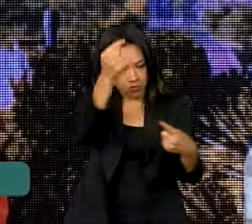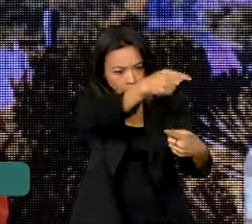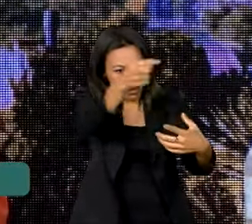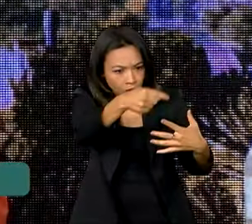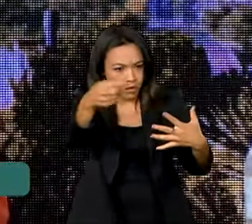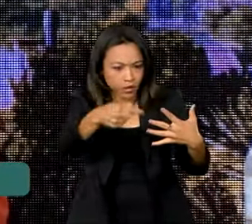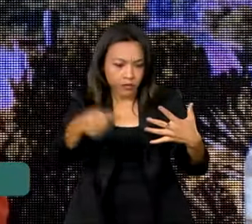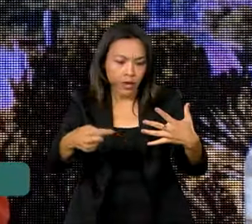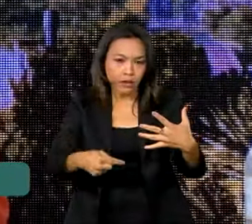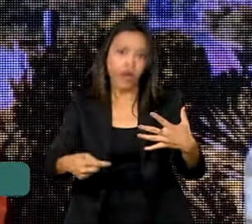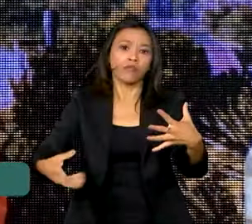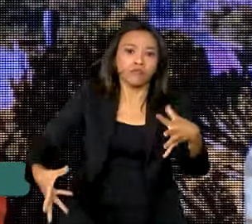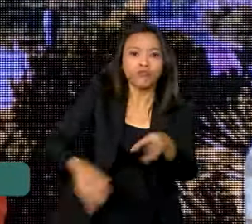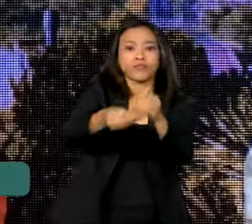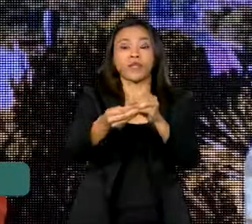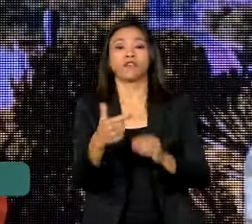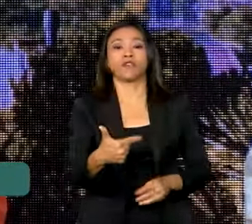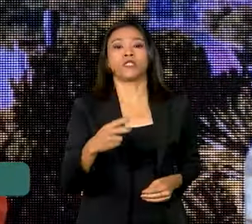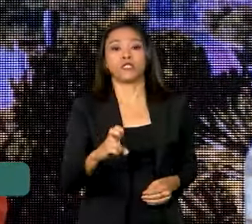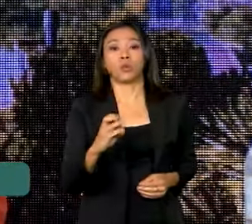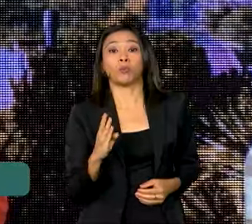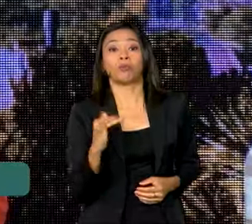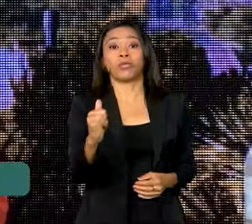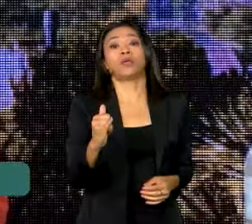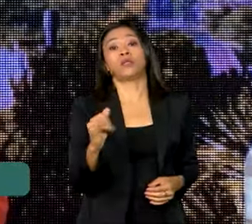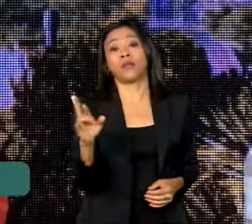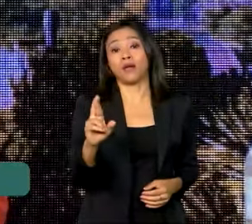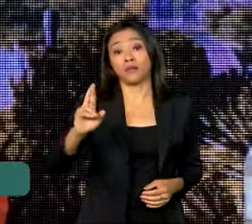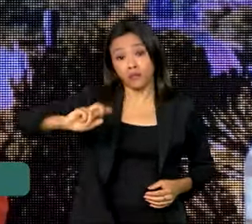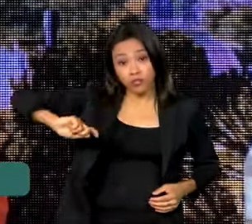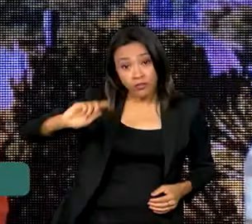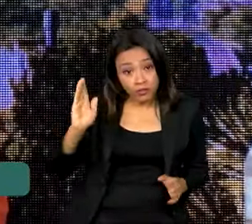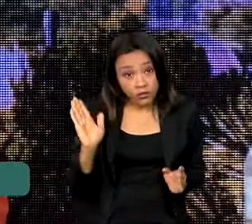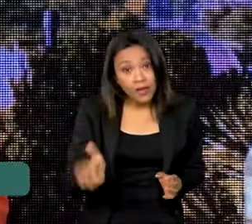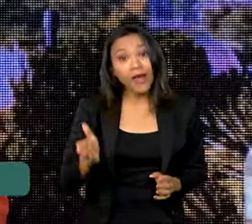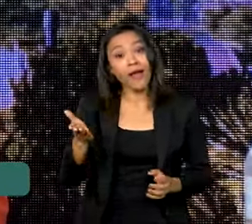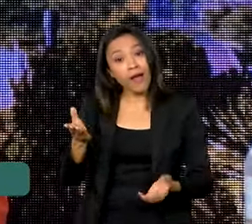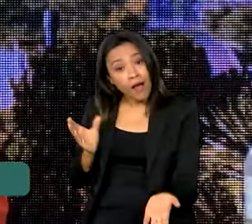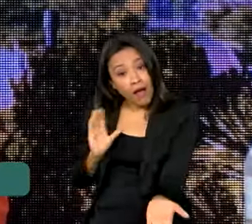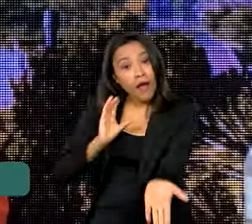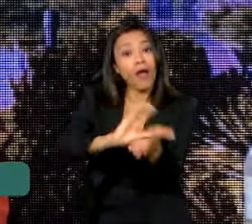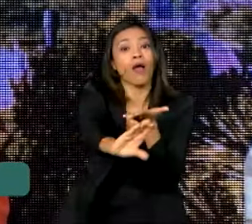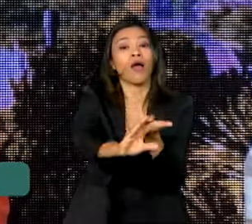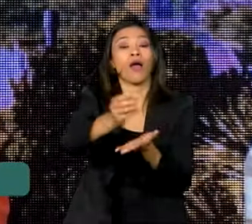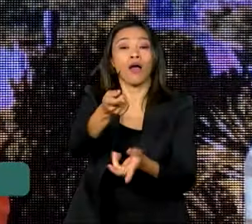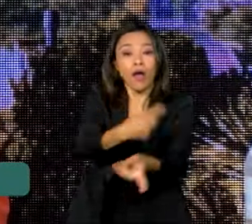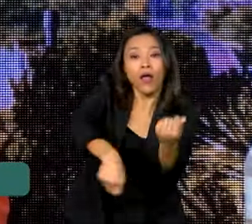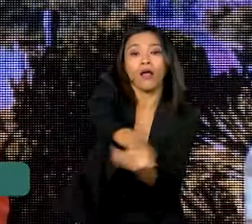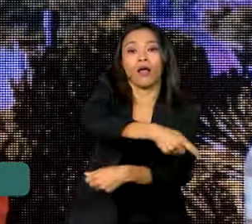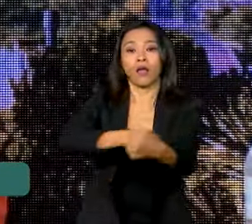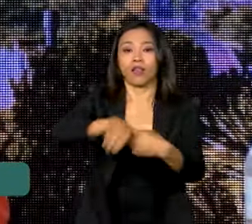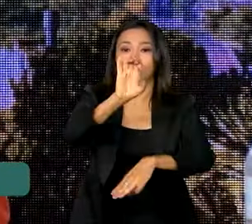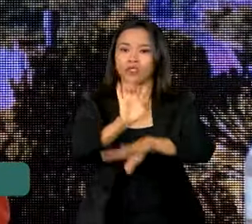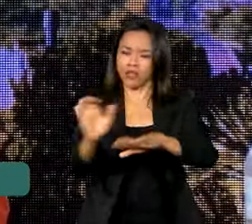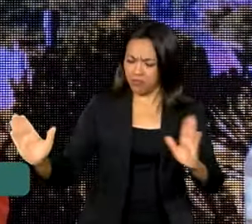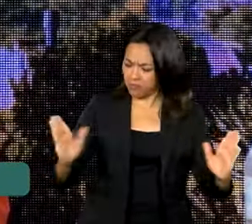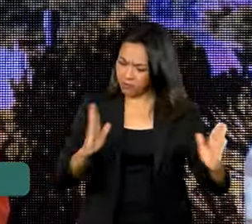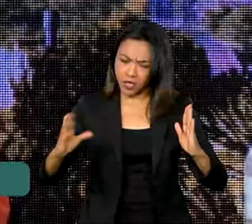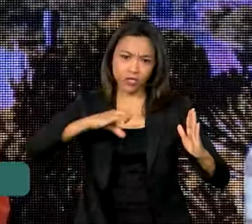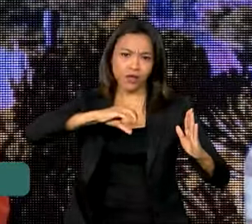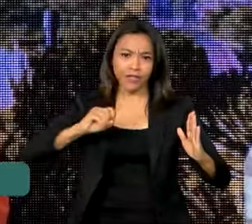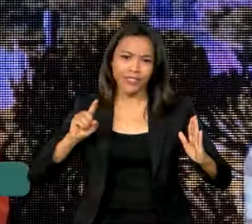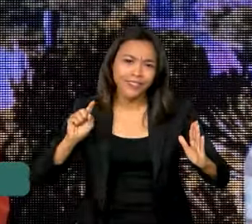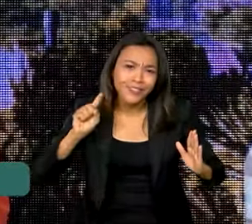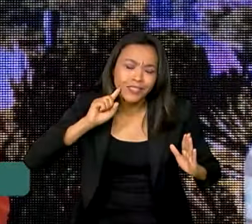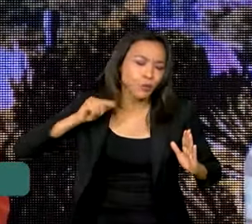com que cerca de 25 bilhões de reais fossem investidos na economia do Estado nos últimos 90 dias. Isso teve um efeito